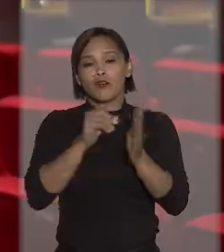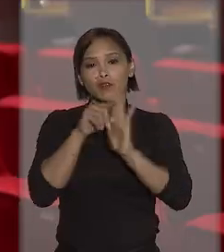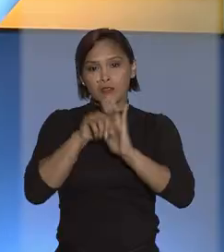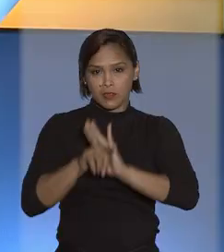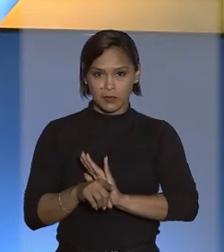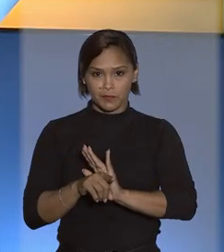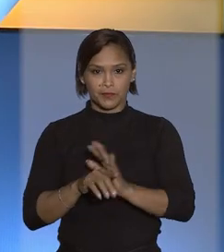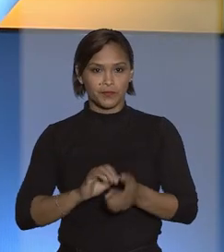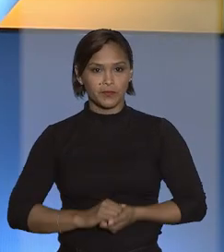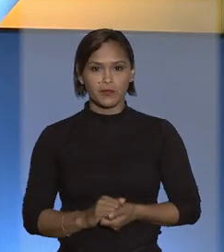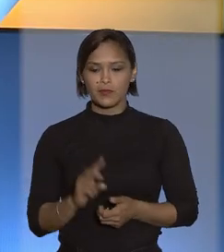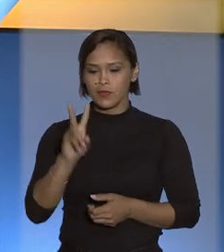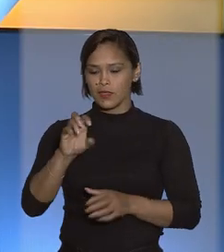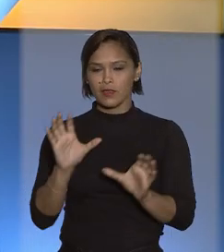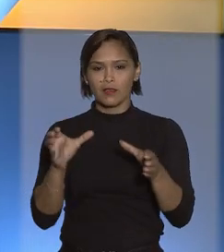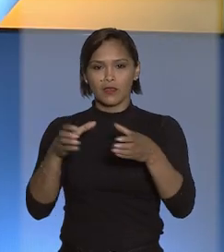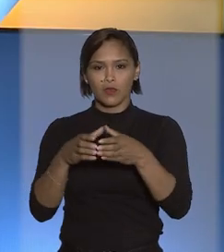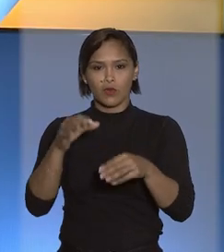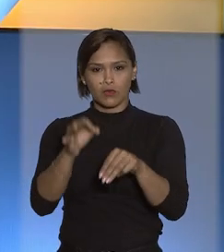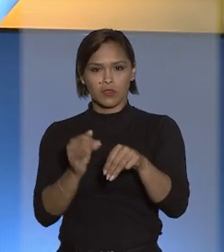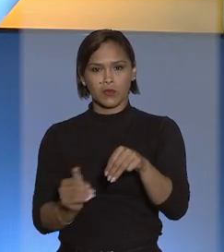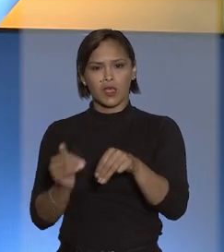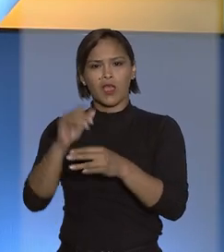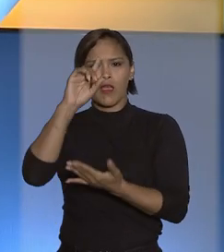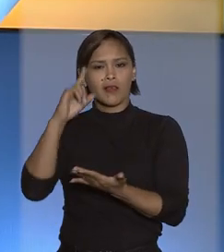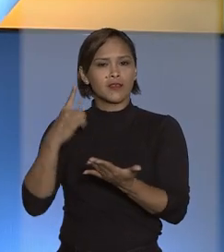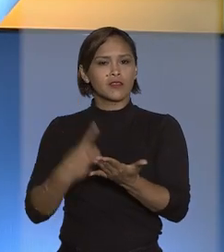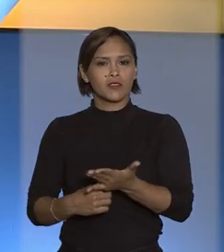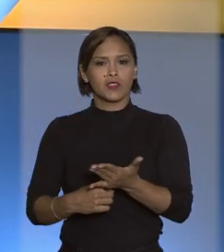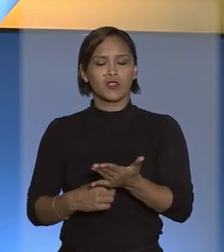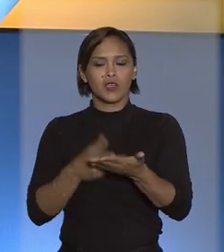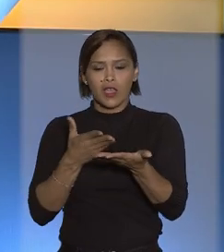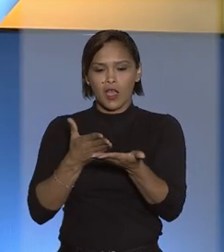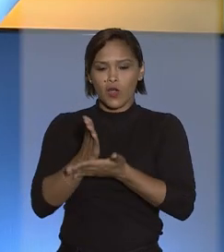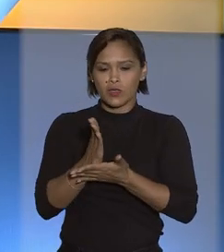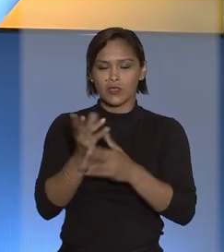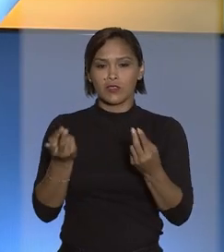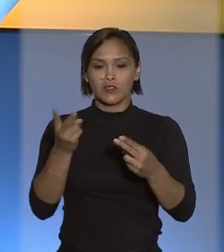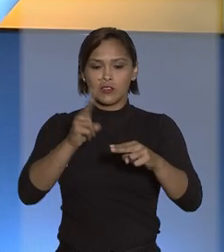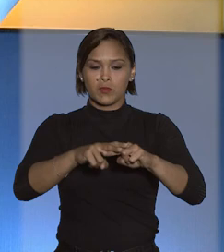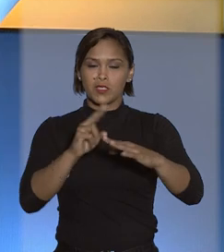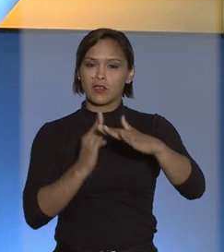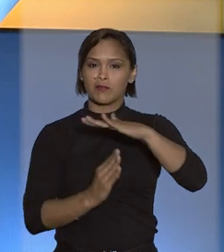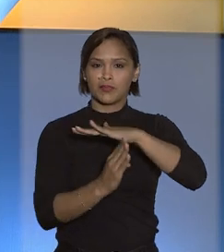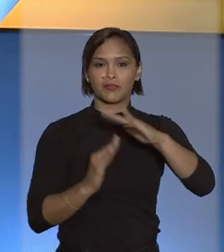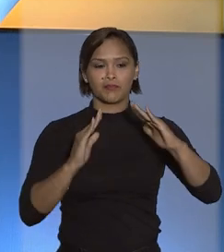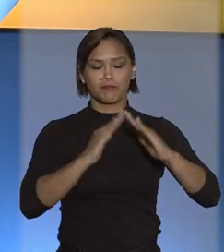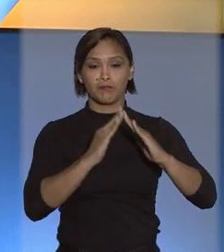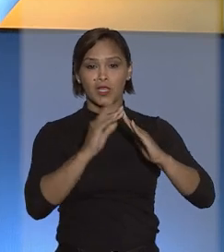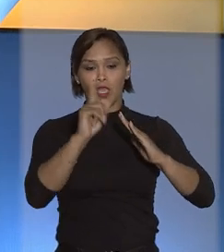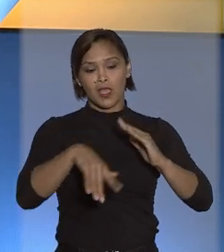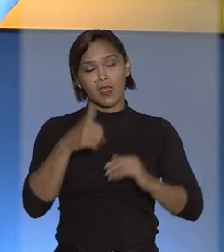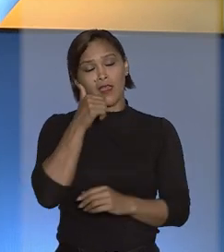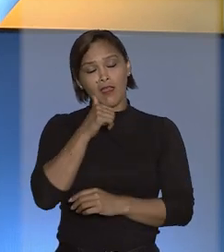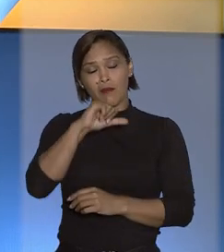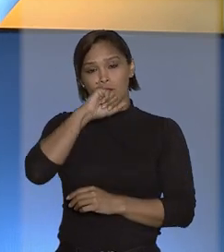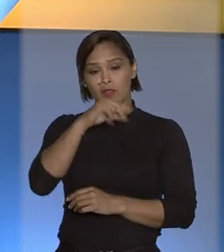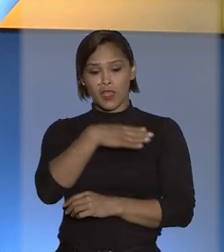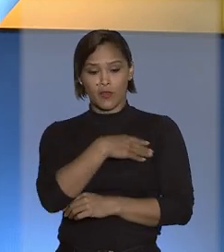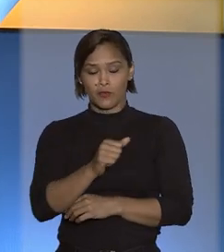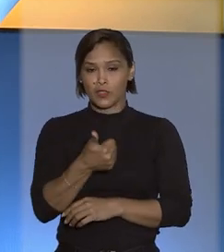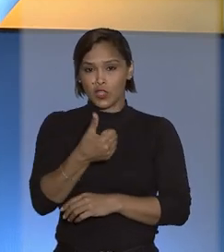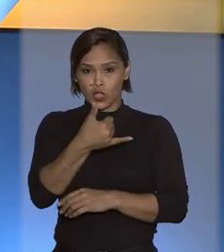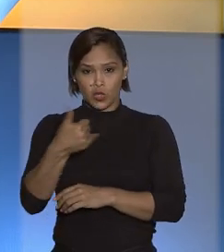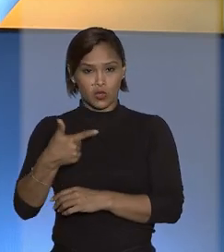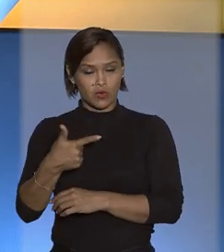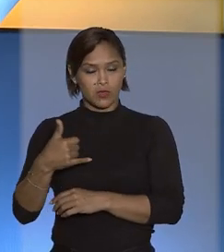análise. E na quinta turma, os ministros decidiram que a concessão de prisão domiciliar à mulher com filho de até 12